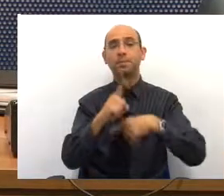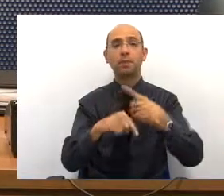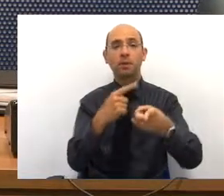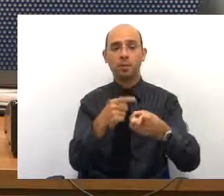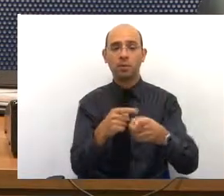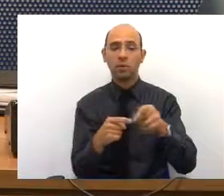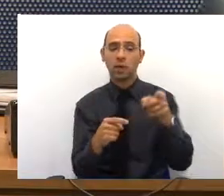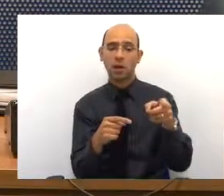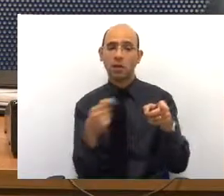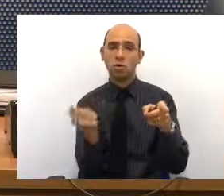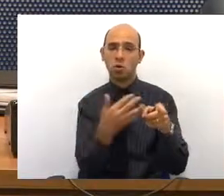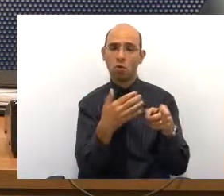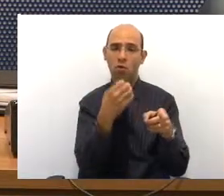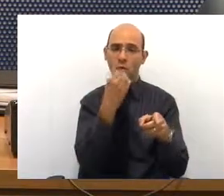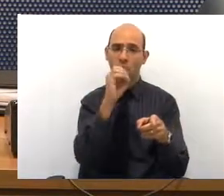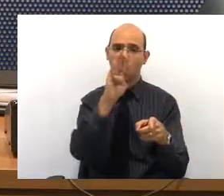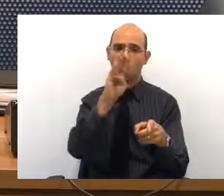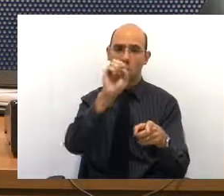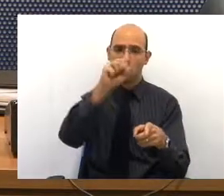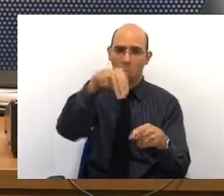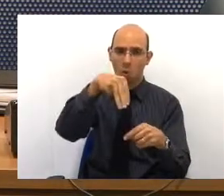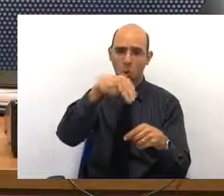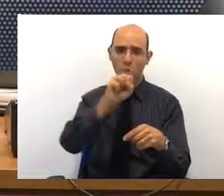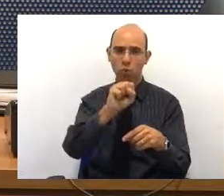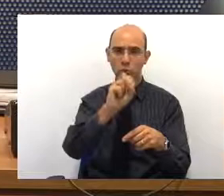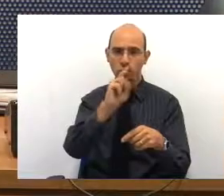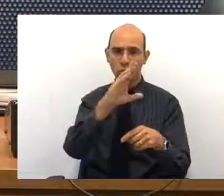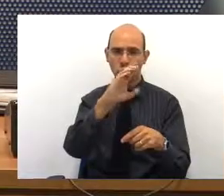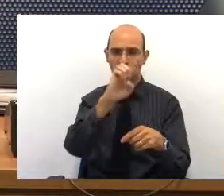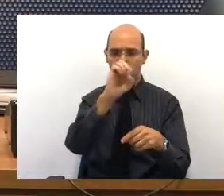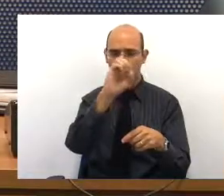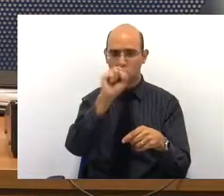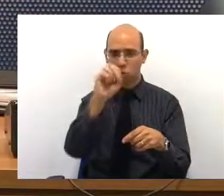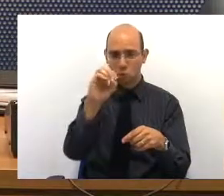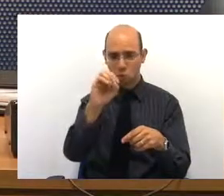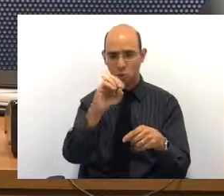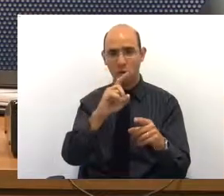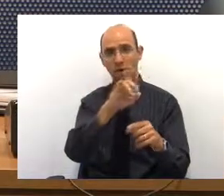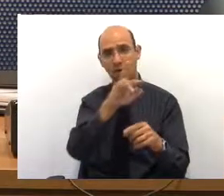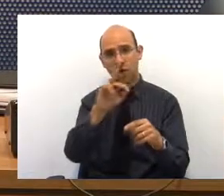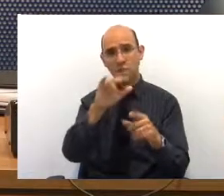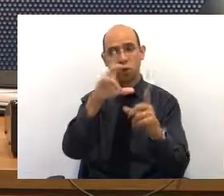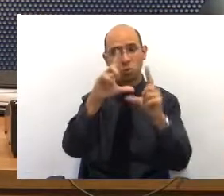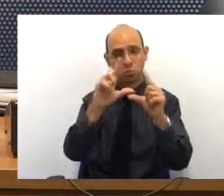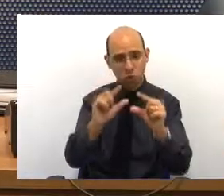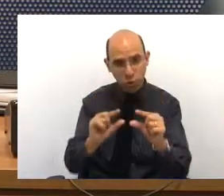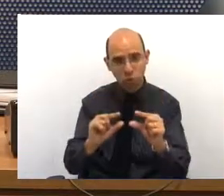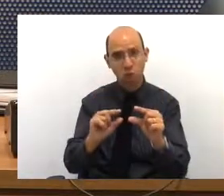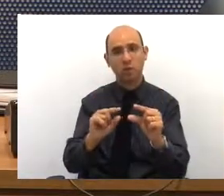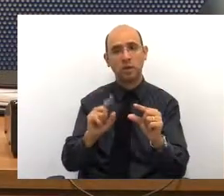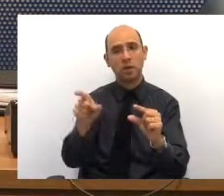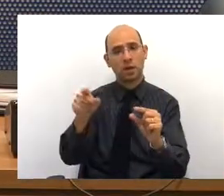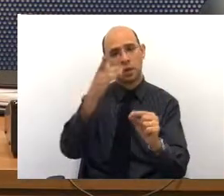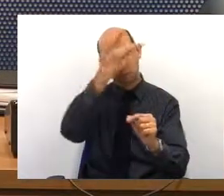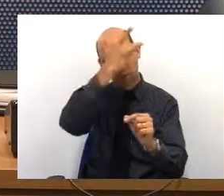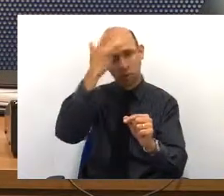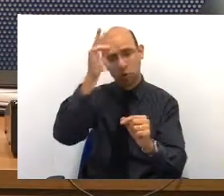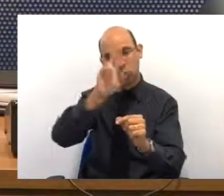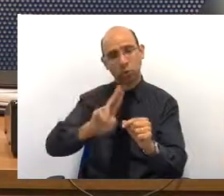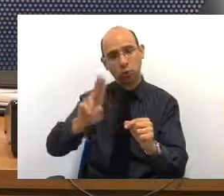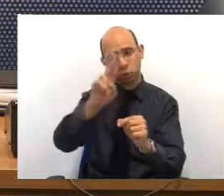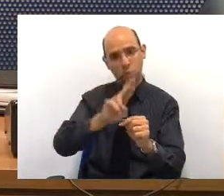Nova Bom Cesso, vai diminuir para metade o número de usuários